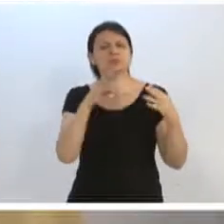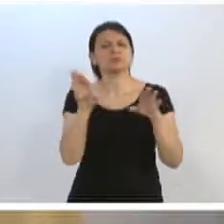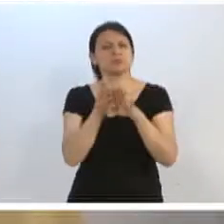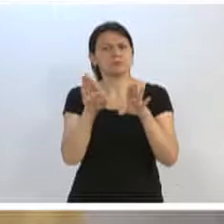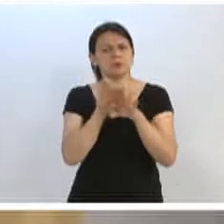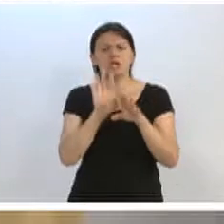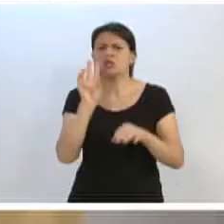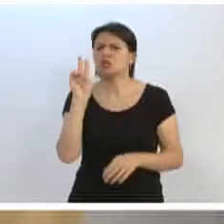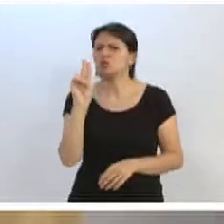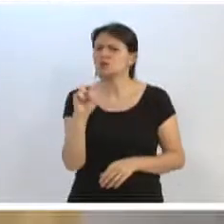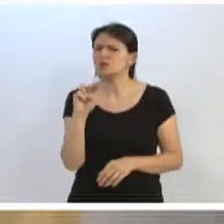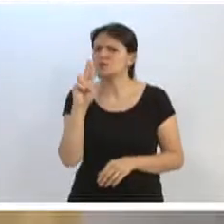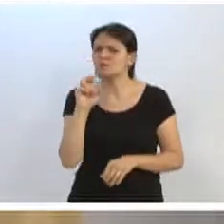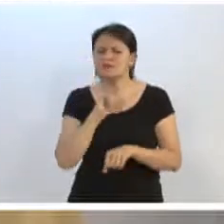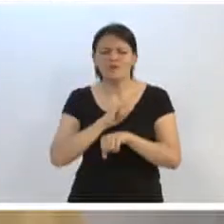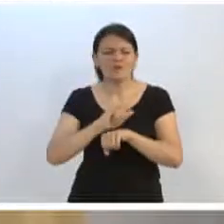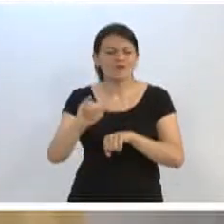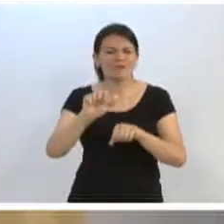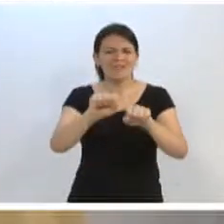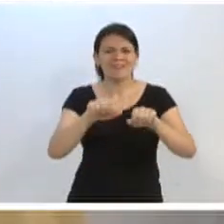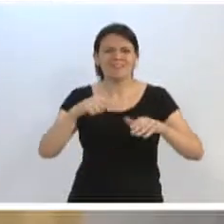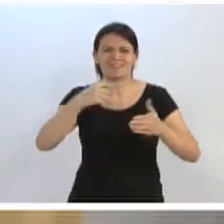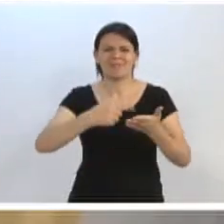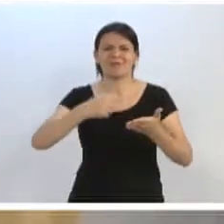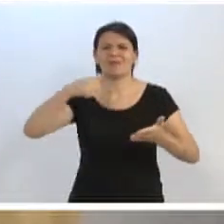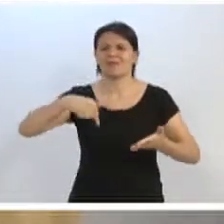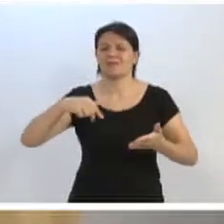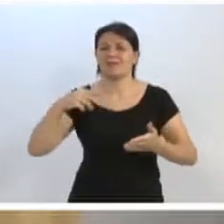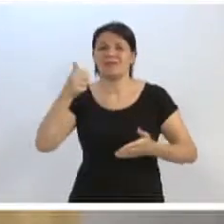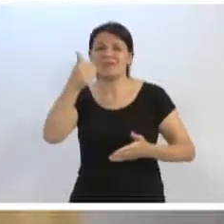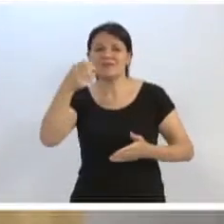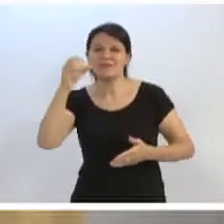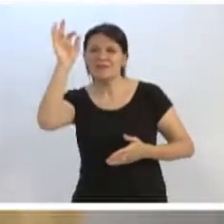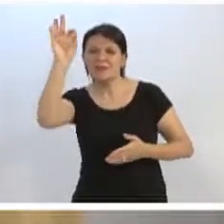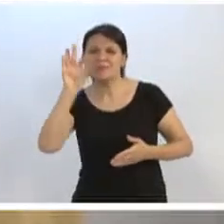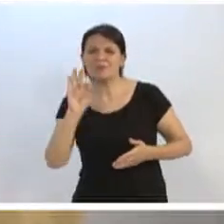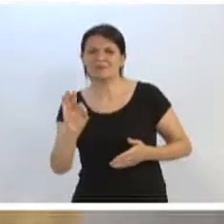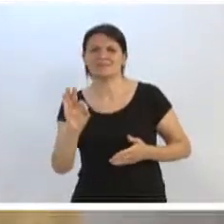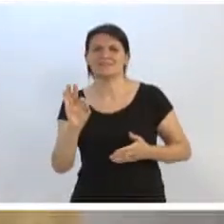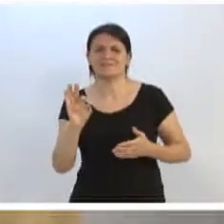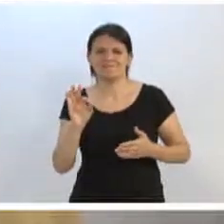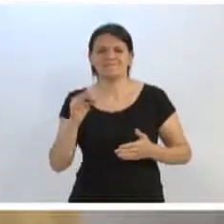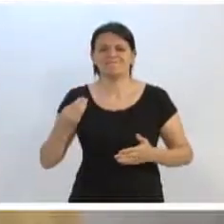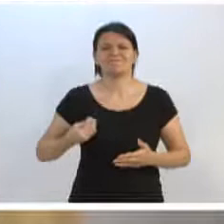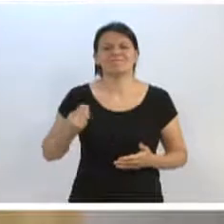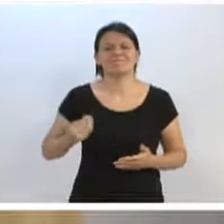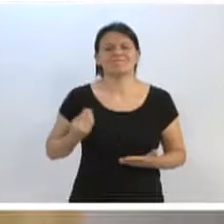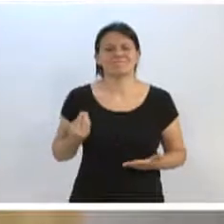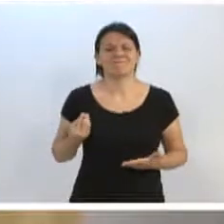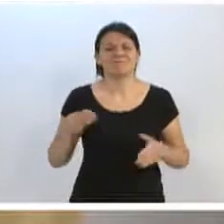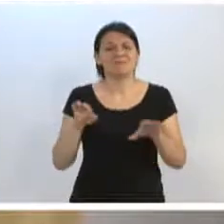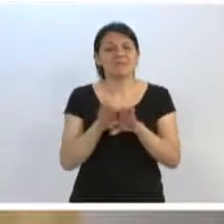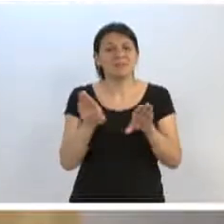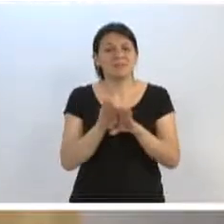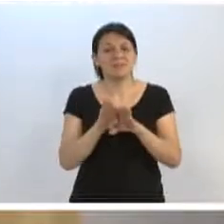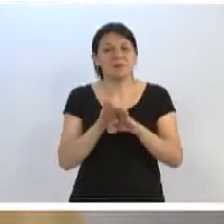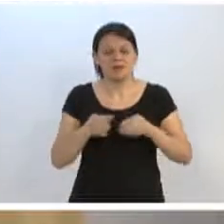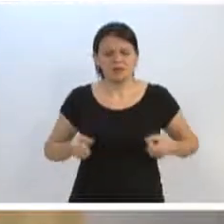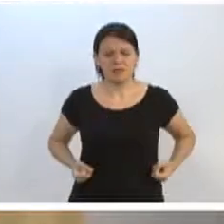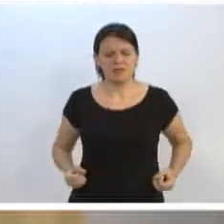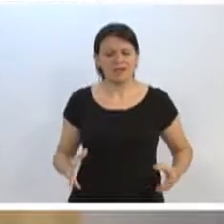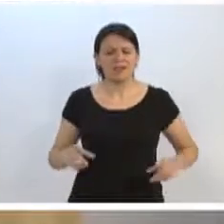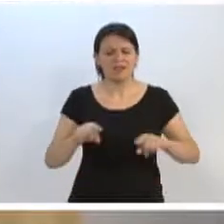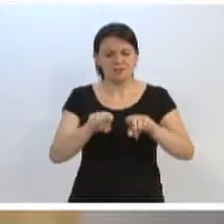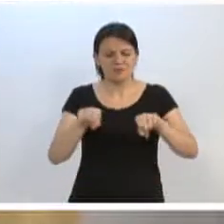nunca faltei, numa sessão aqui na casa, 100% de presença. Nós temos, em relação também aos nossos gastos de gabinete, um cuidado